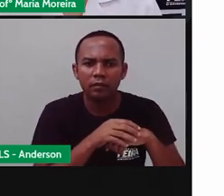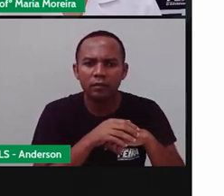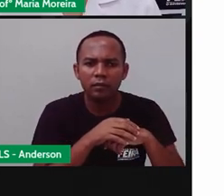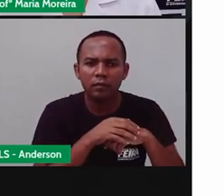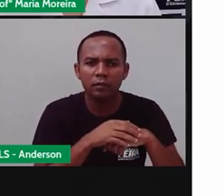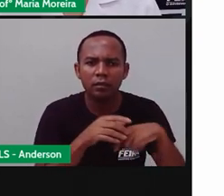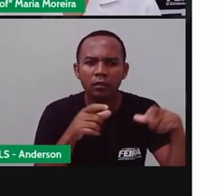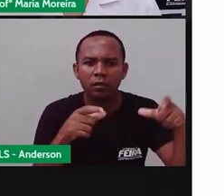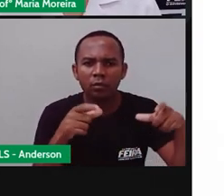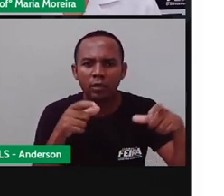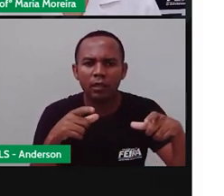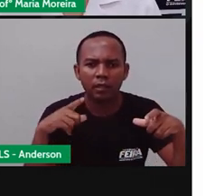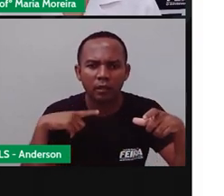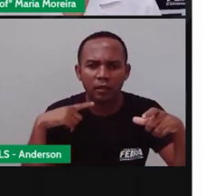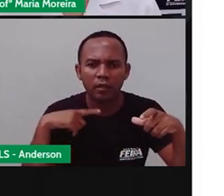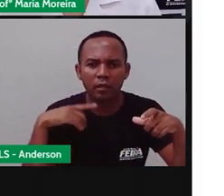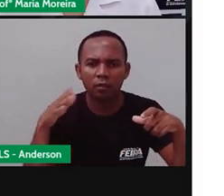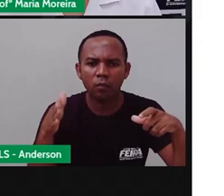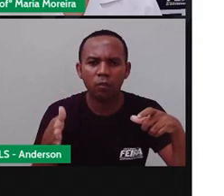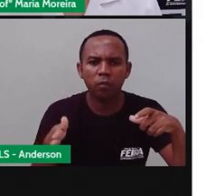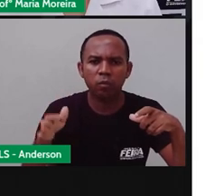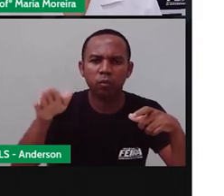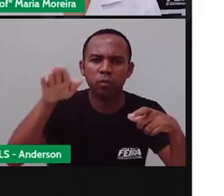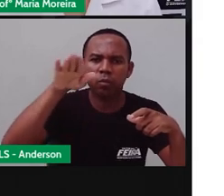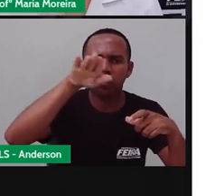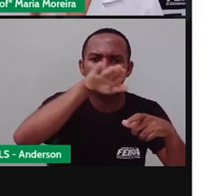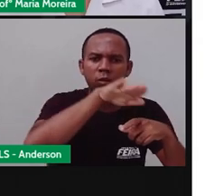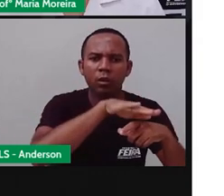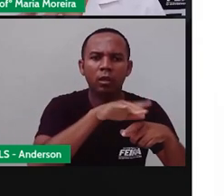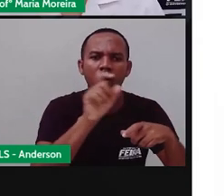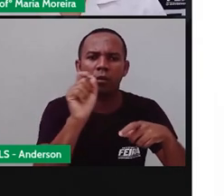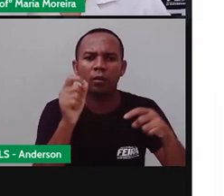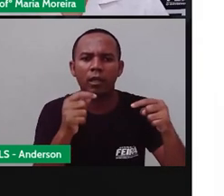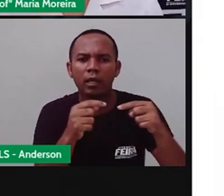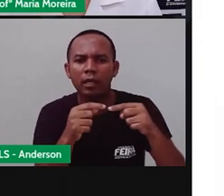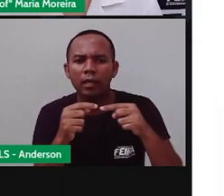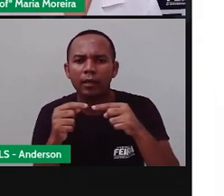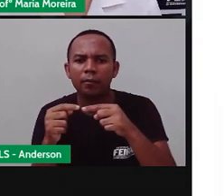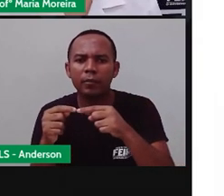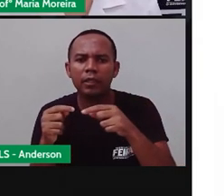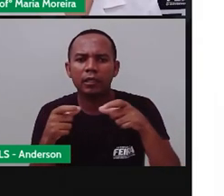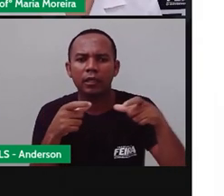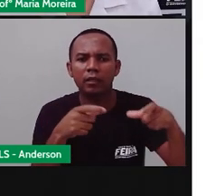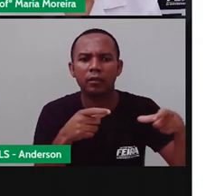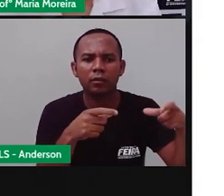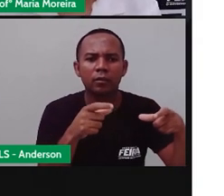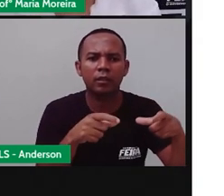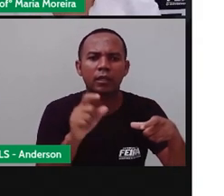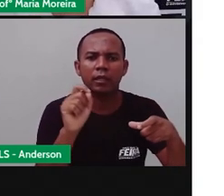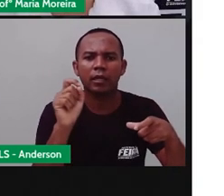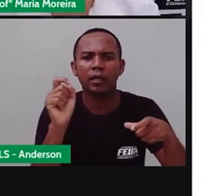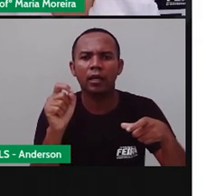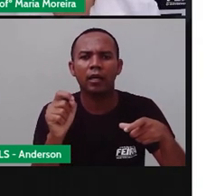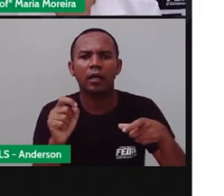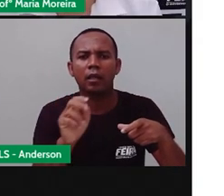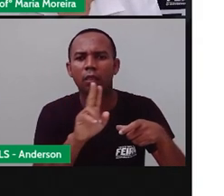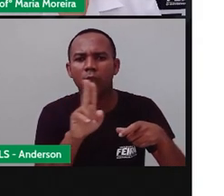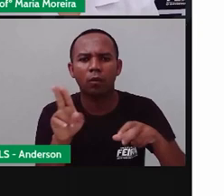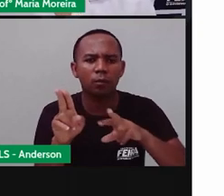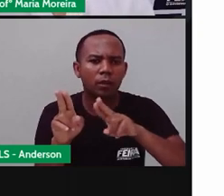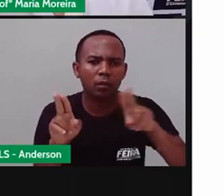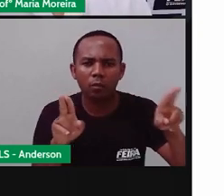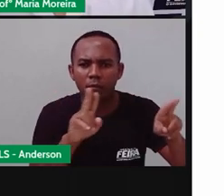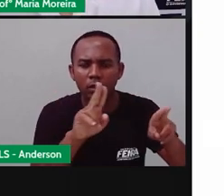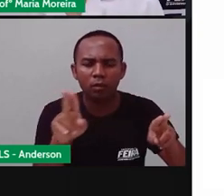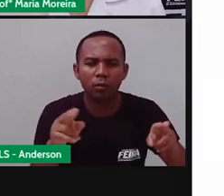Uma montanha lá atrás. Então, isso que a profe falando aqui foi o quê, Anderson? fui dando nome às